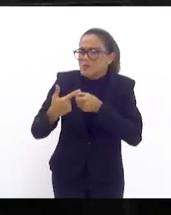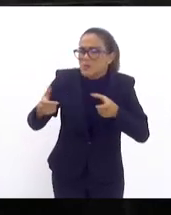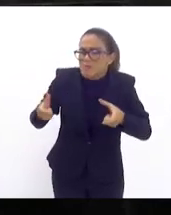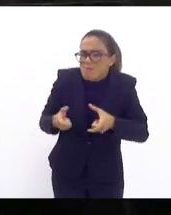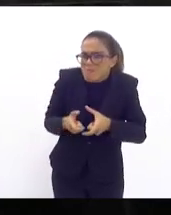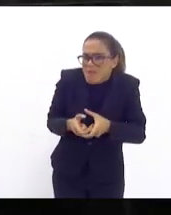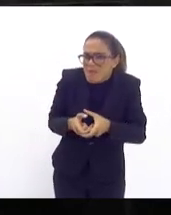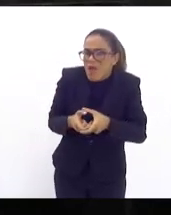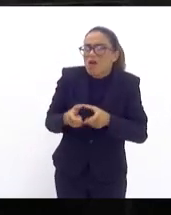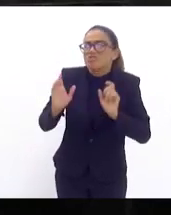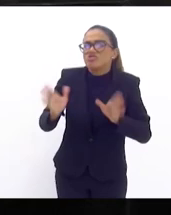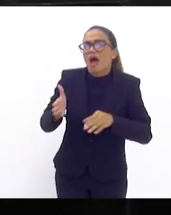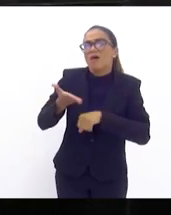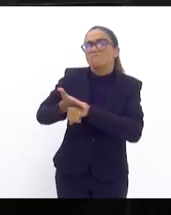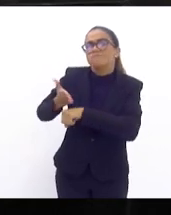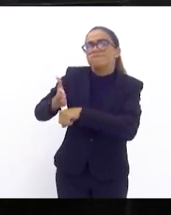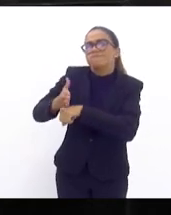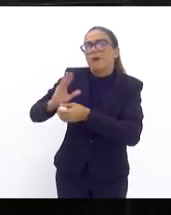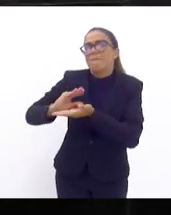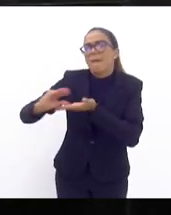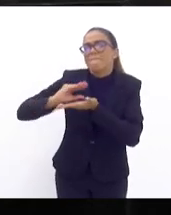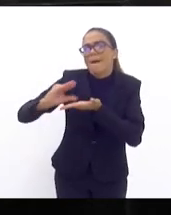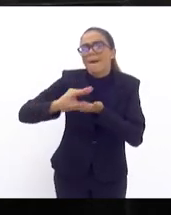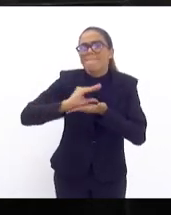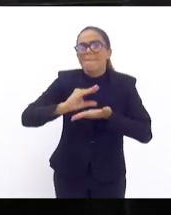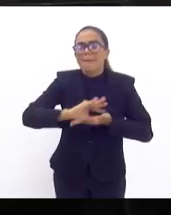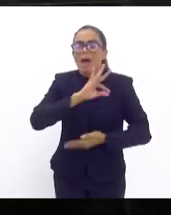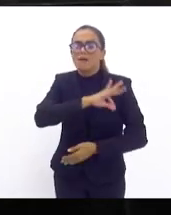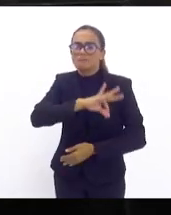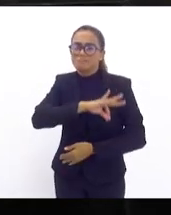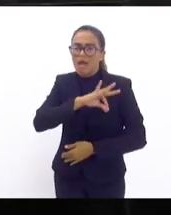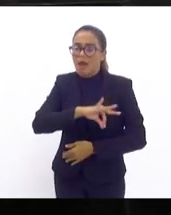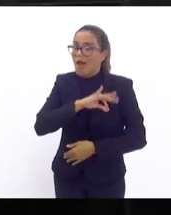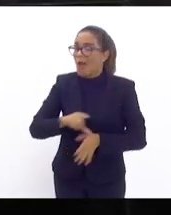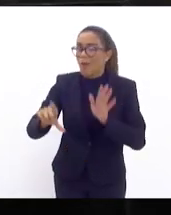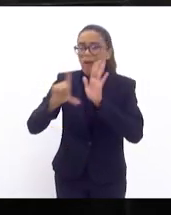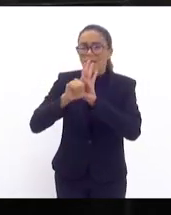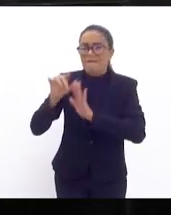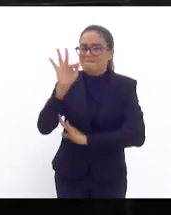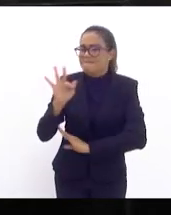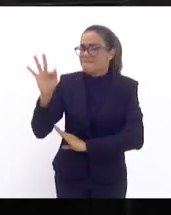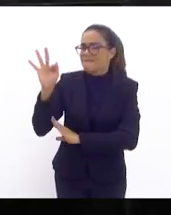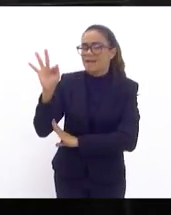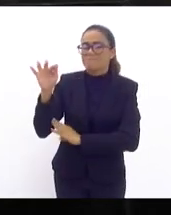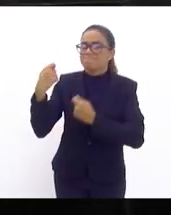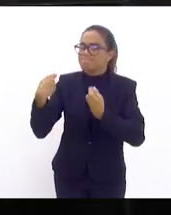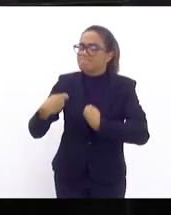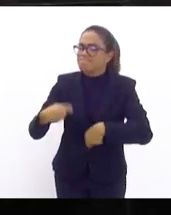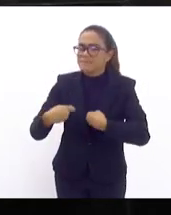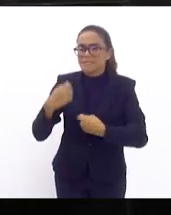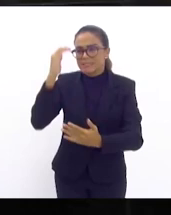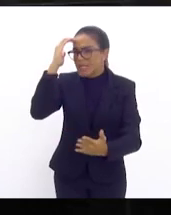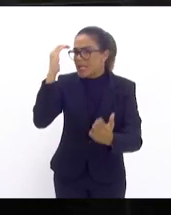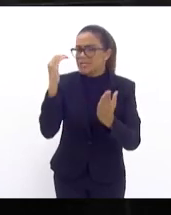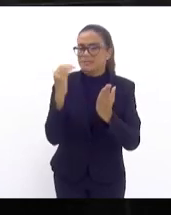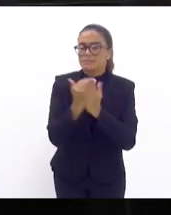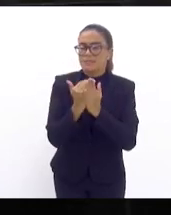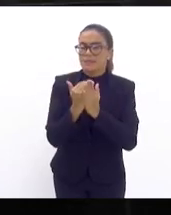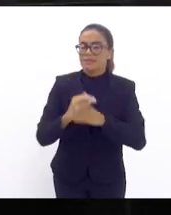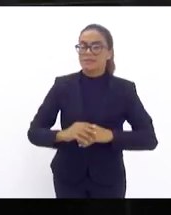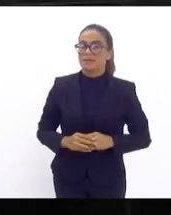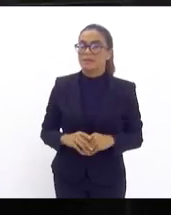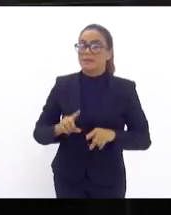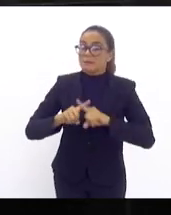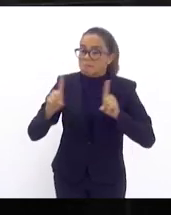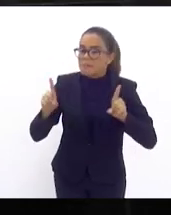que já praticam o piso nacional do Magistério. É uma lei federal que precisa, que deve ser cumprida, mas a